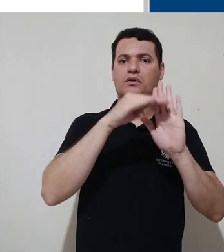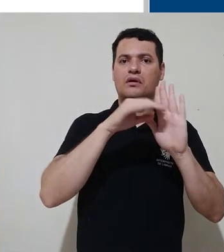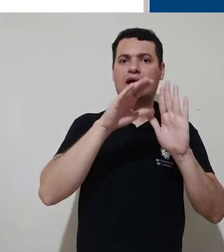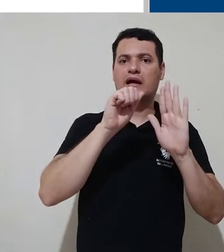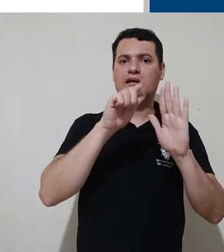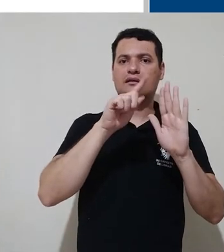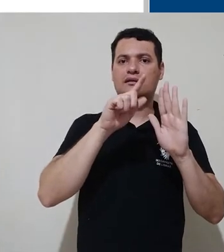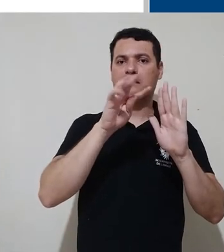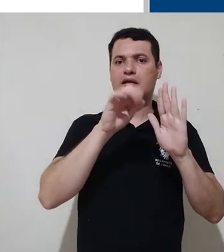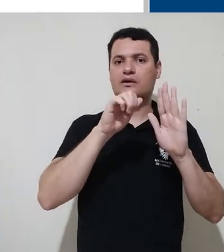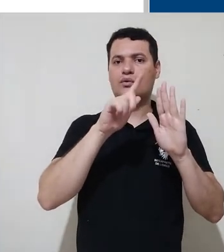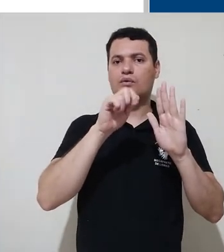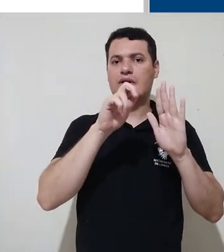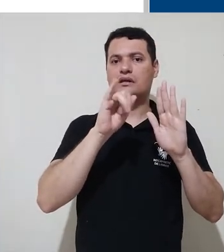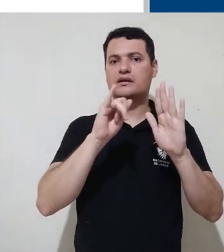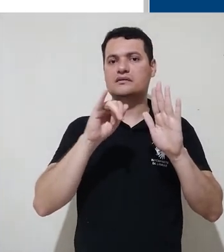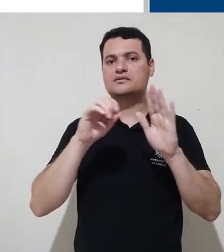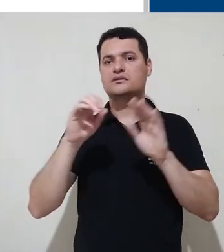cursos?